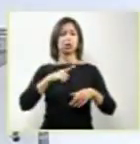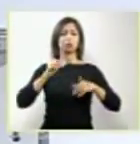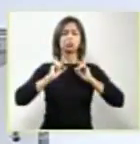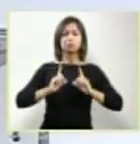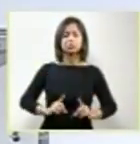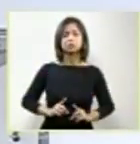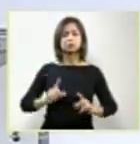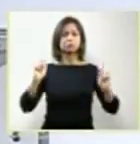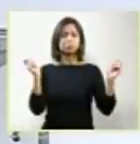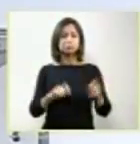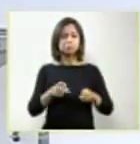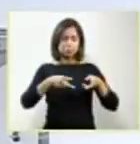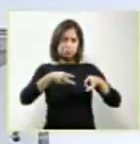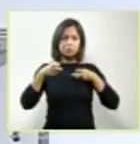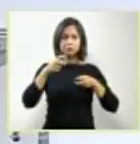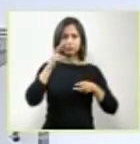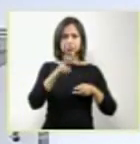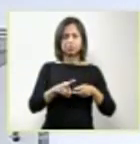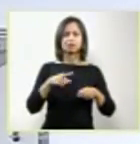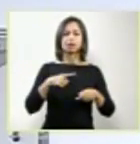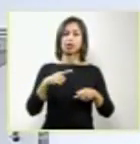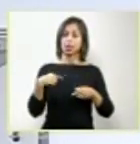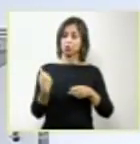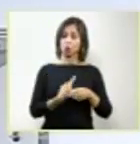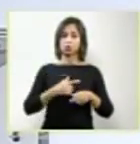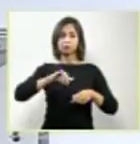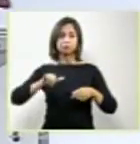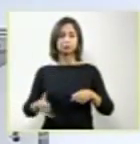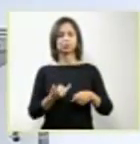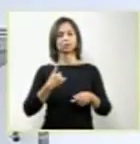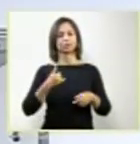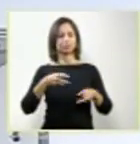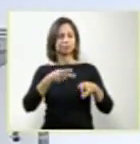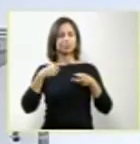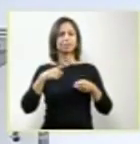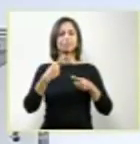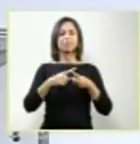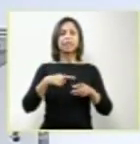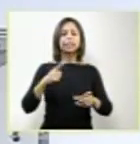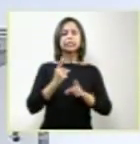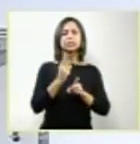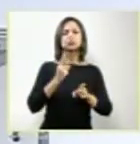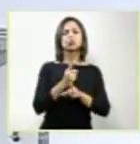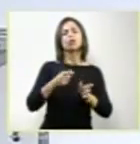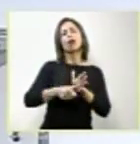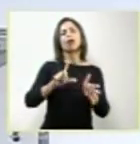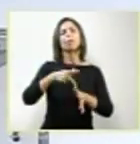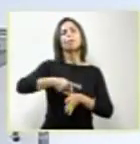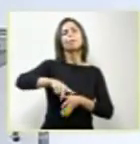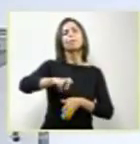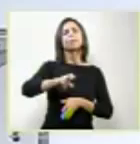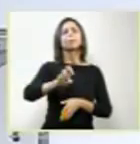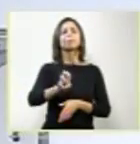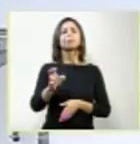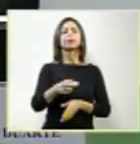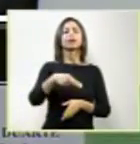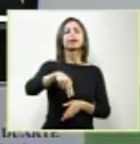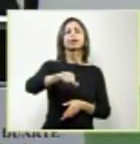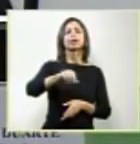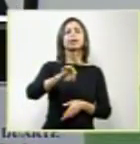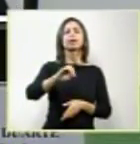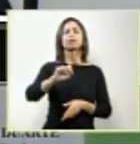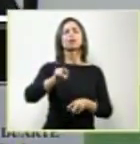possibilidade de fazer diagnósticos pré-natais, inclusive o que era extremamente raro.